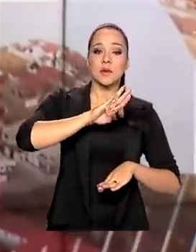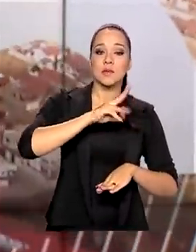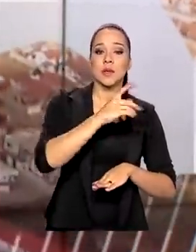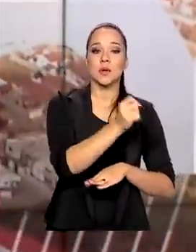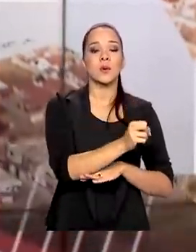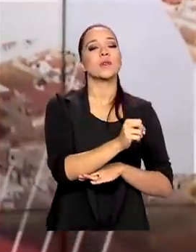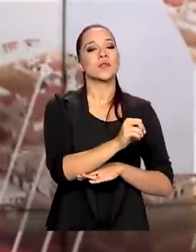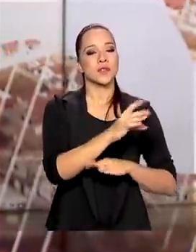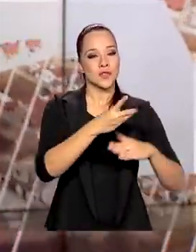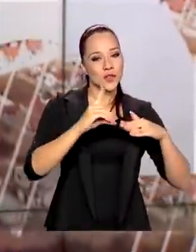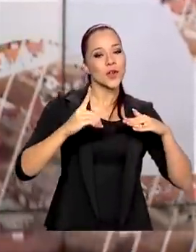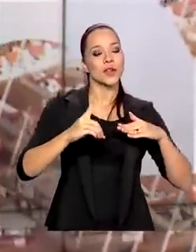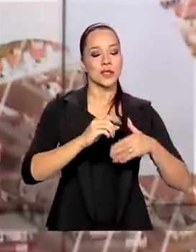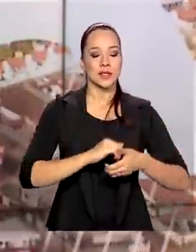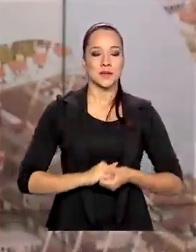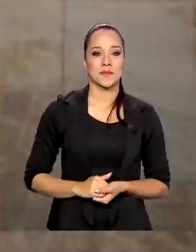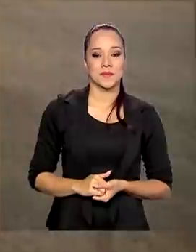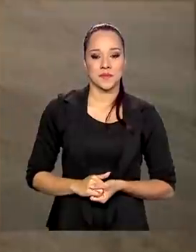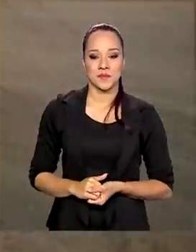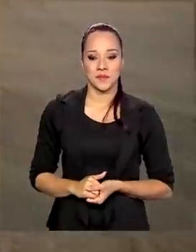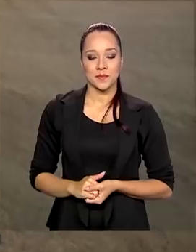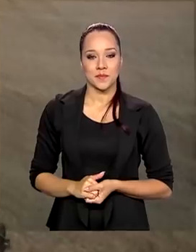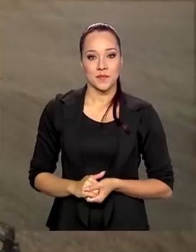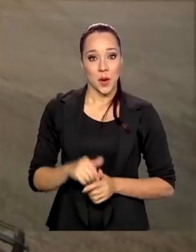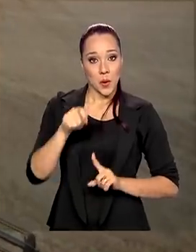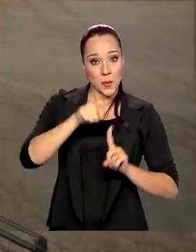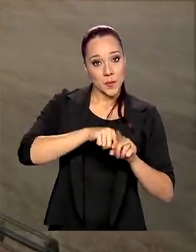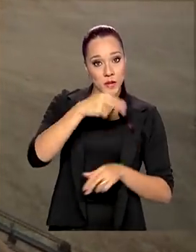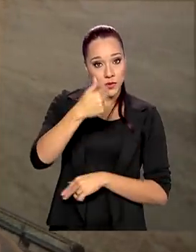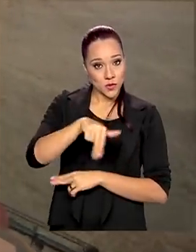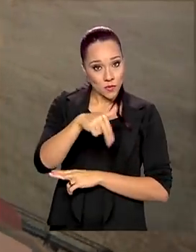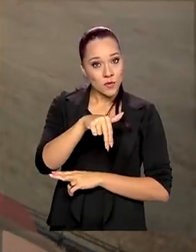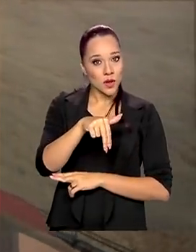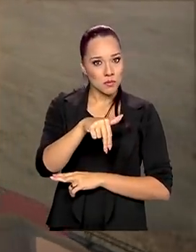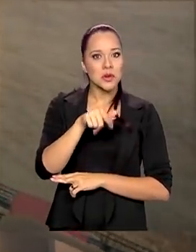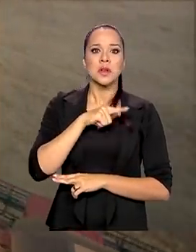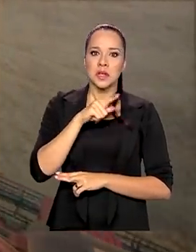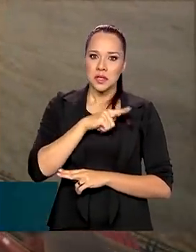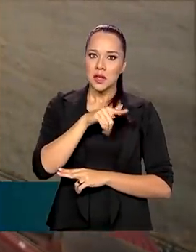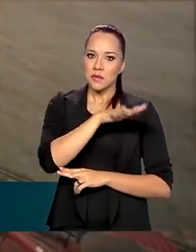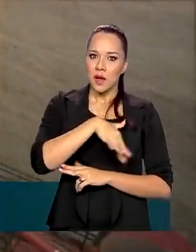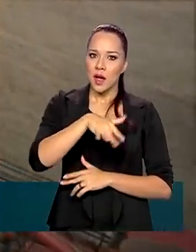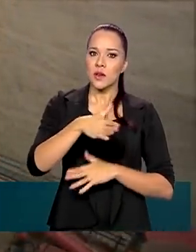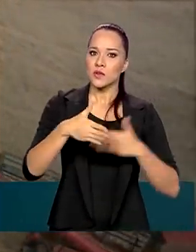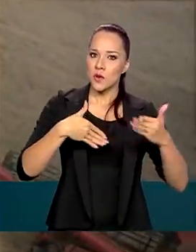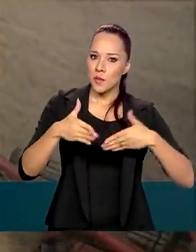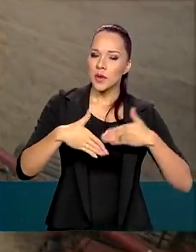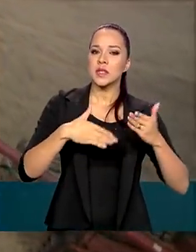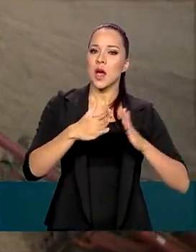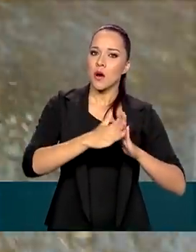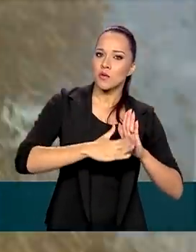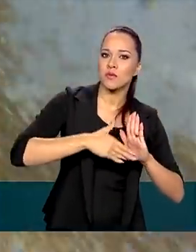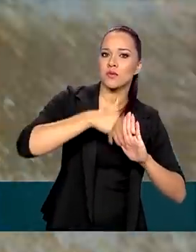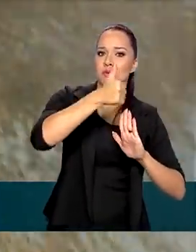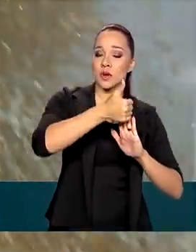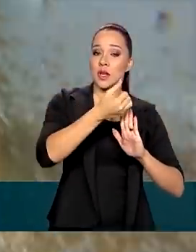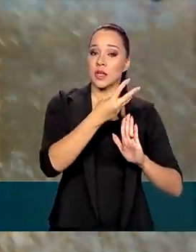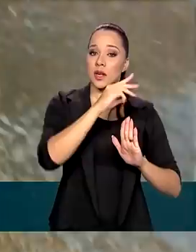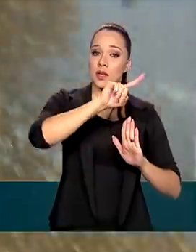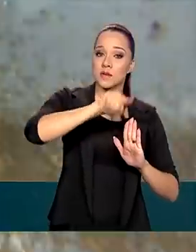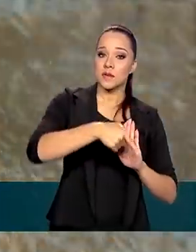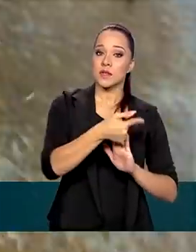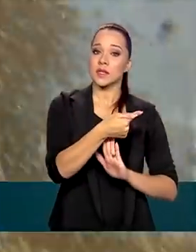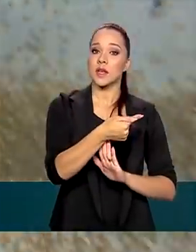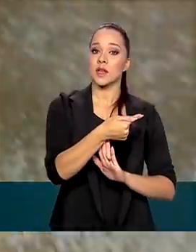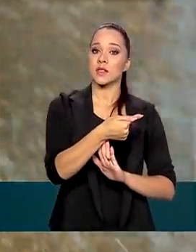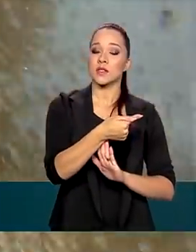de dólares na balança comercial. O mês de novembro manteve a balança comercial em superávit de 3,7